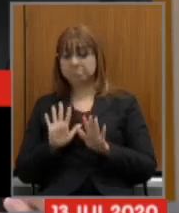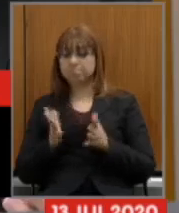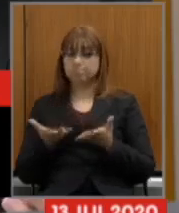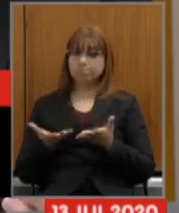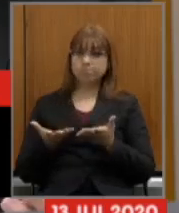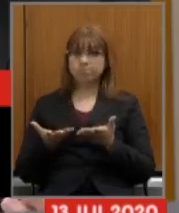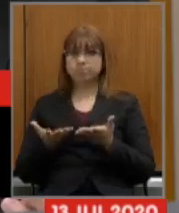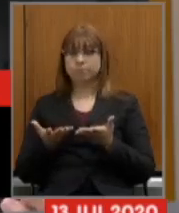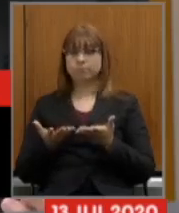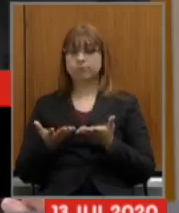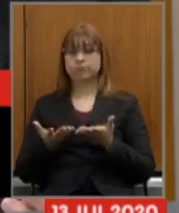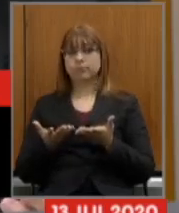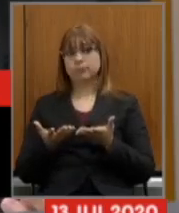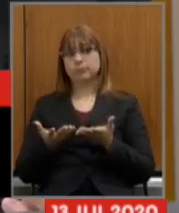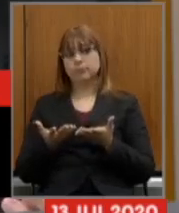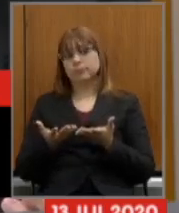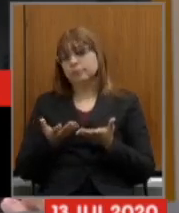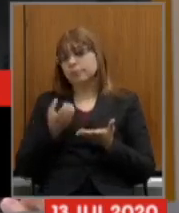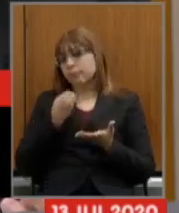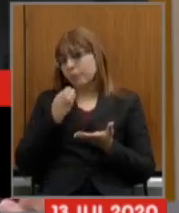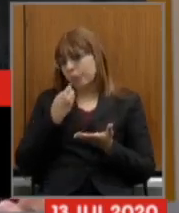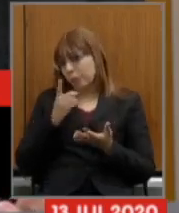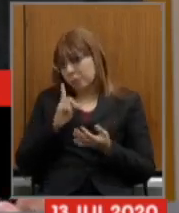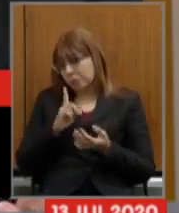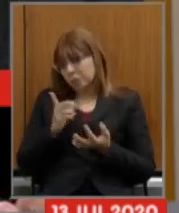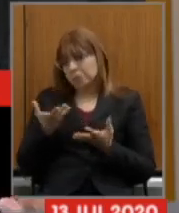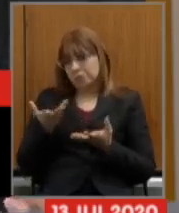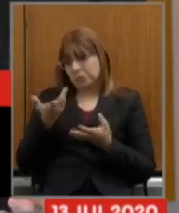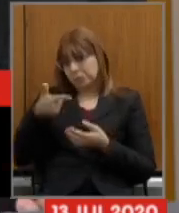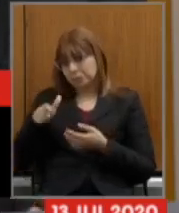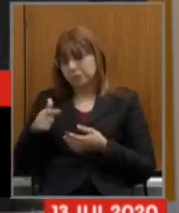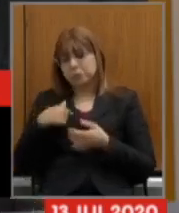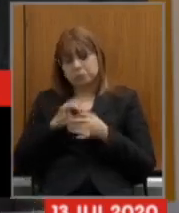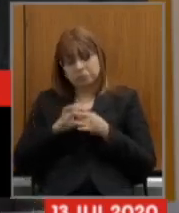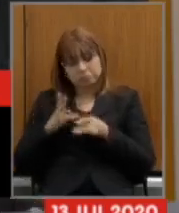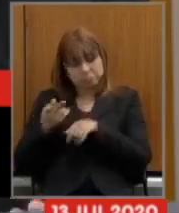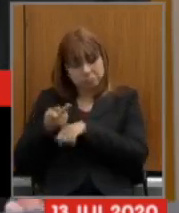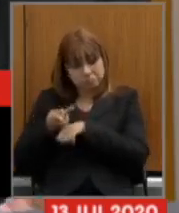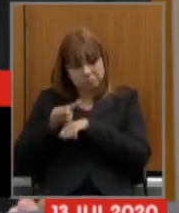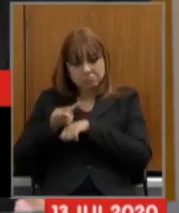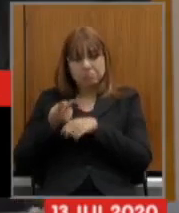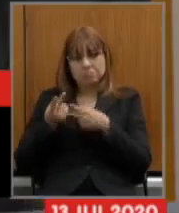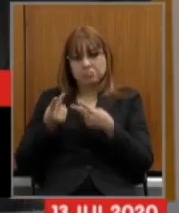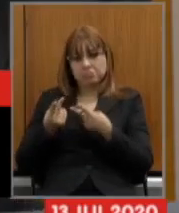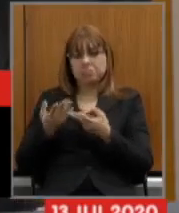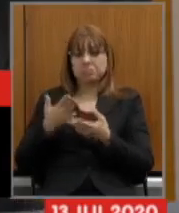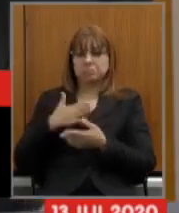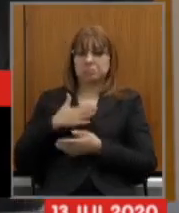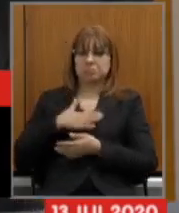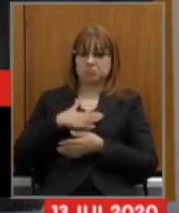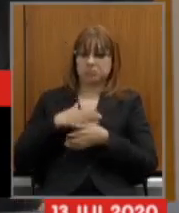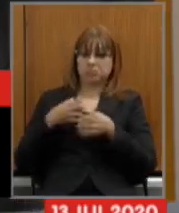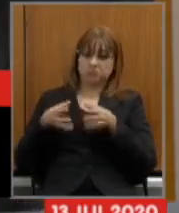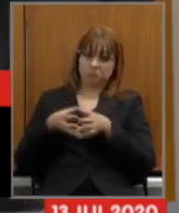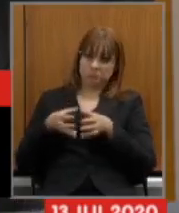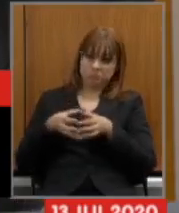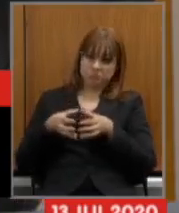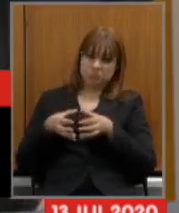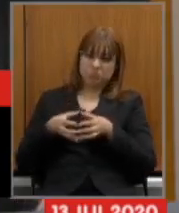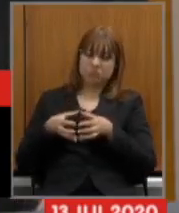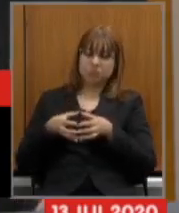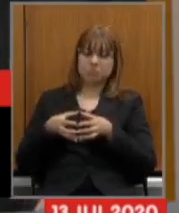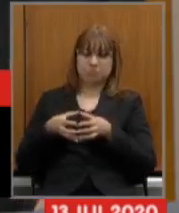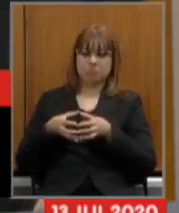não sejam suficientes estou à disposição assim como a equipe da CEPLAG da Fazenda